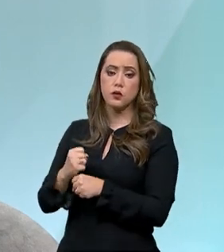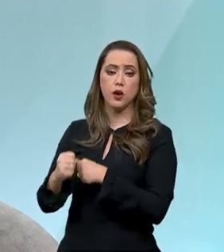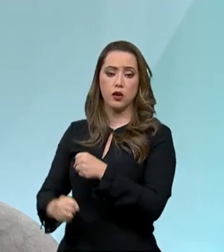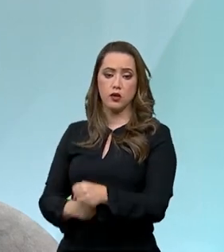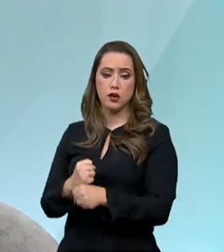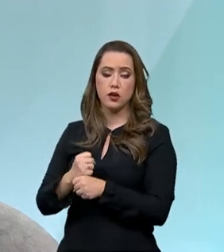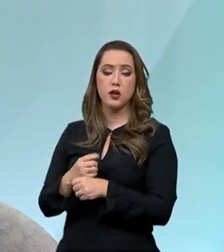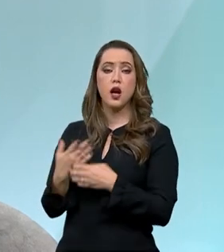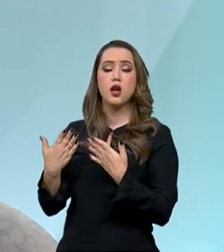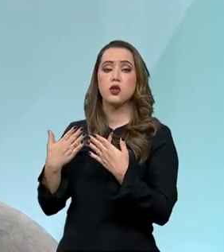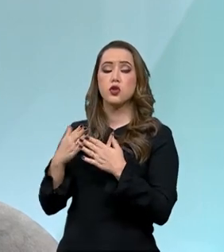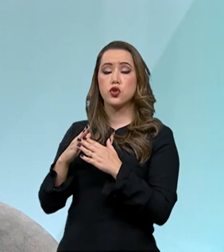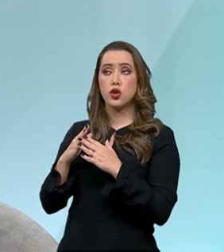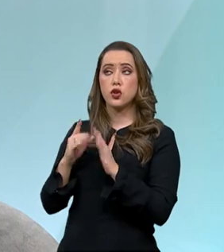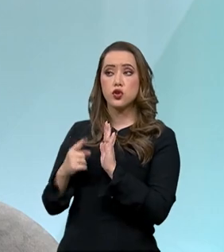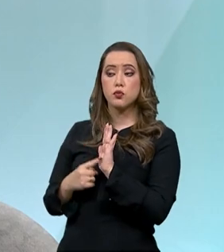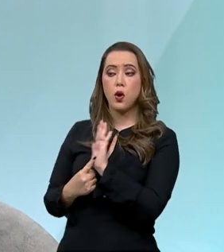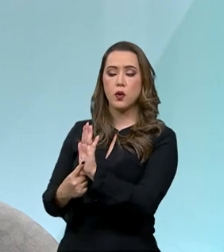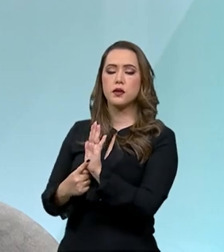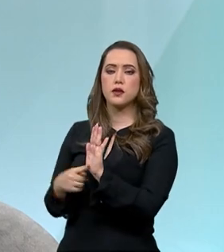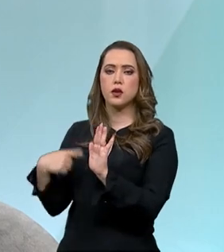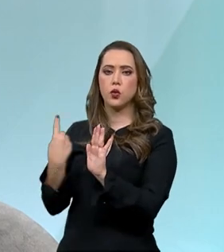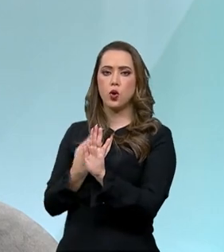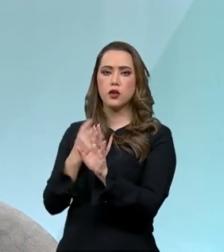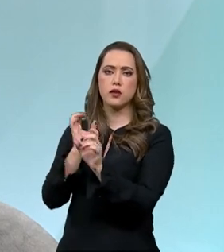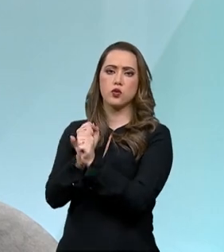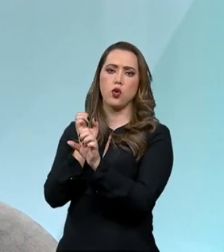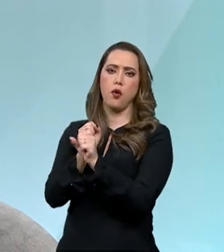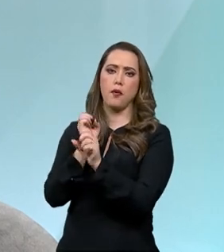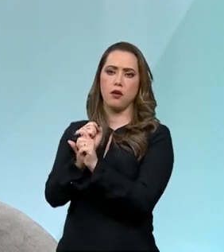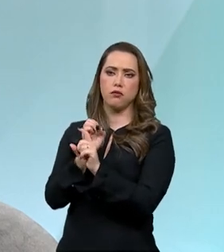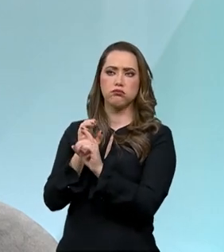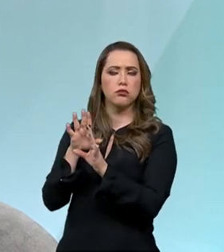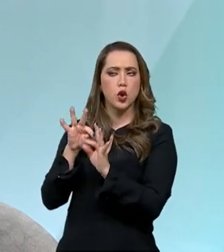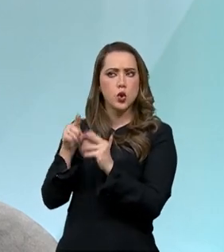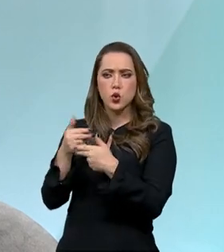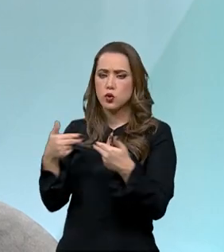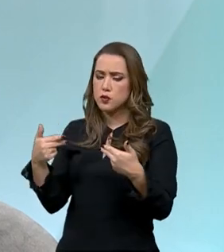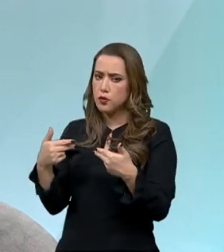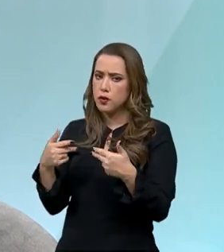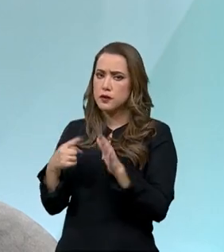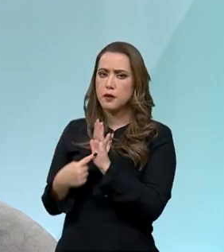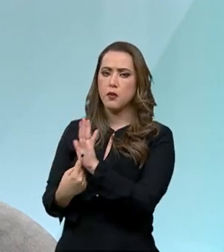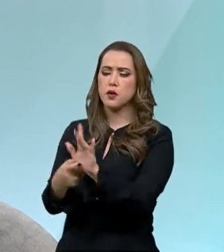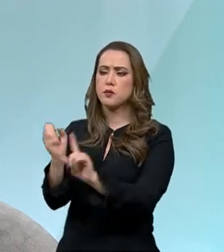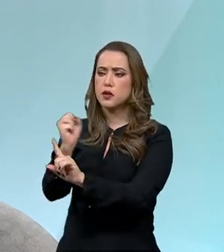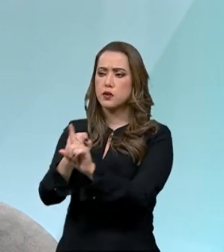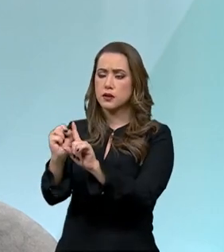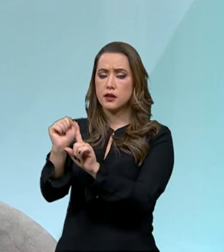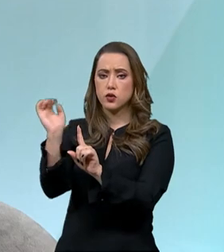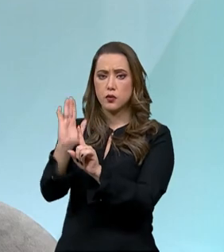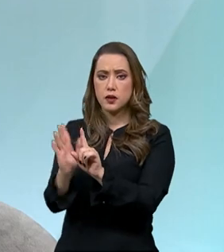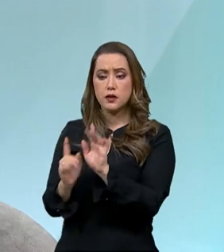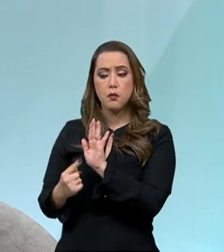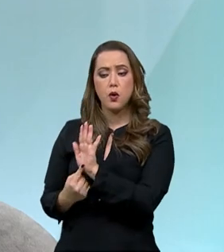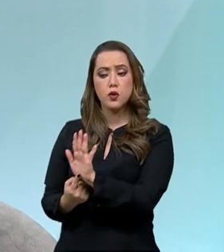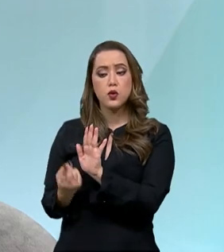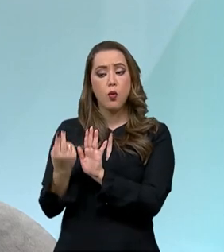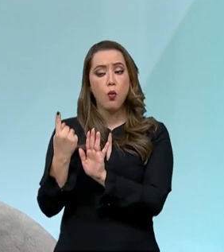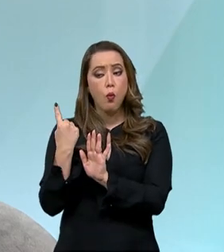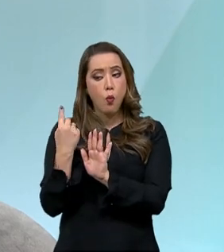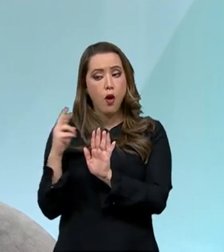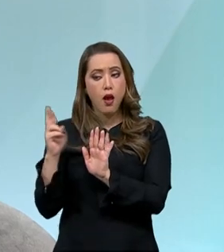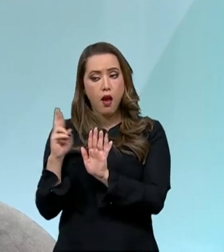o que nós chamamos do balanço social, e nós mostramos para a sociedade brasileira, né? Para cada real que foi investido na